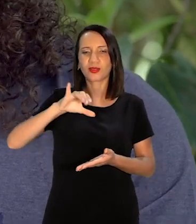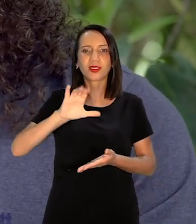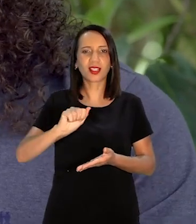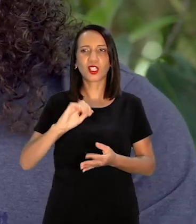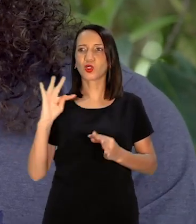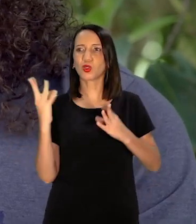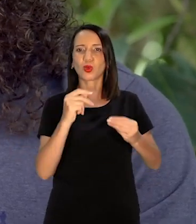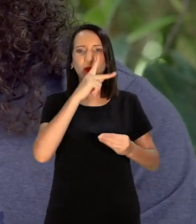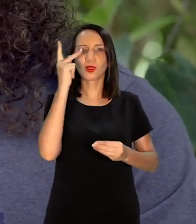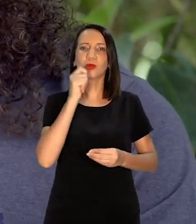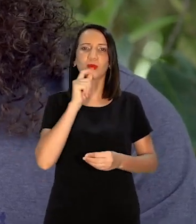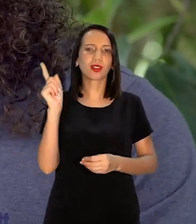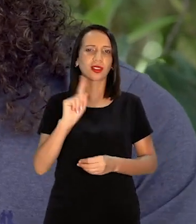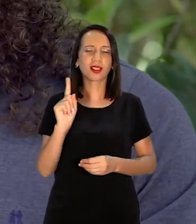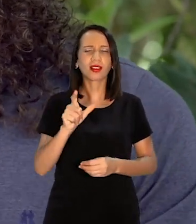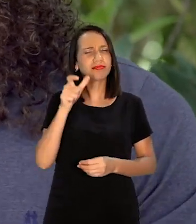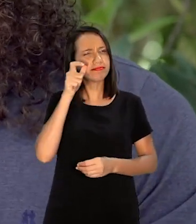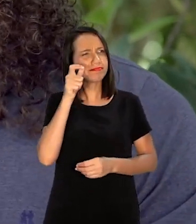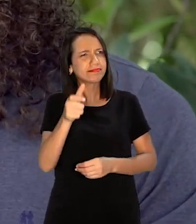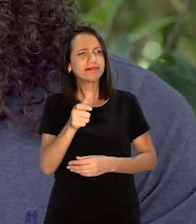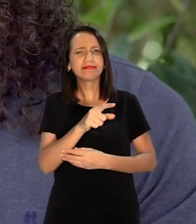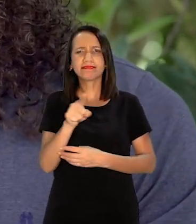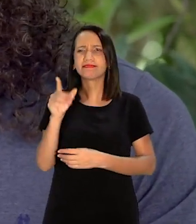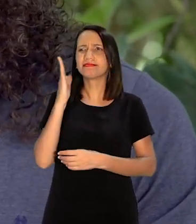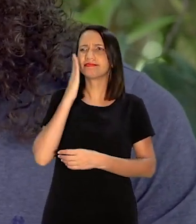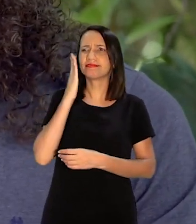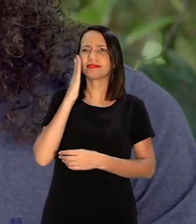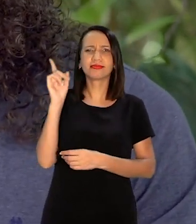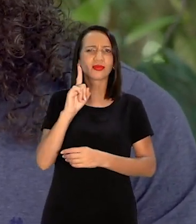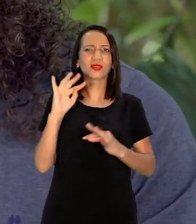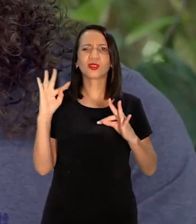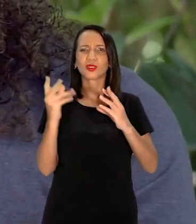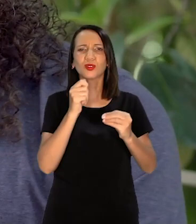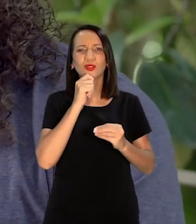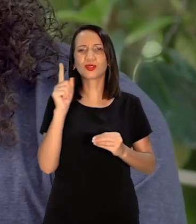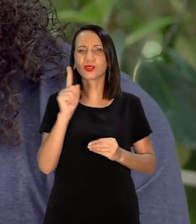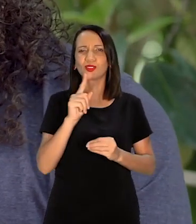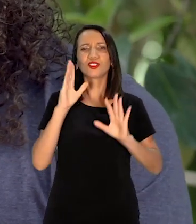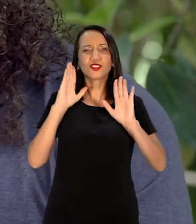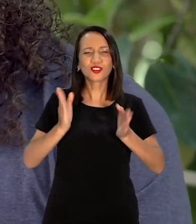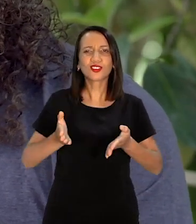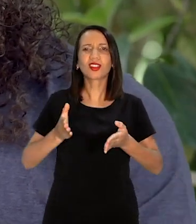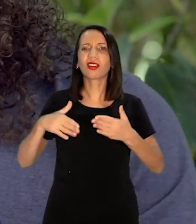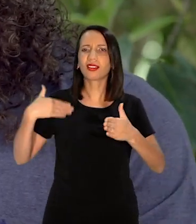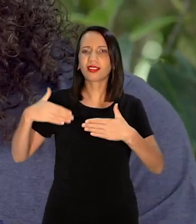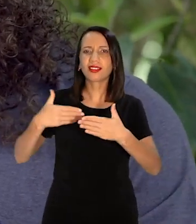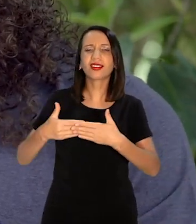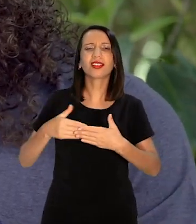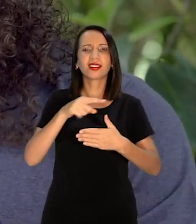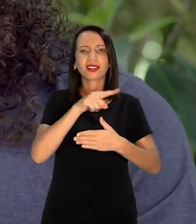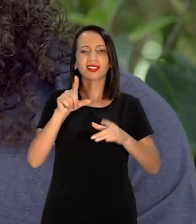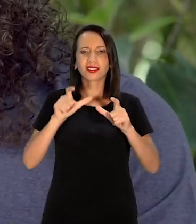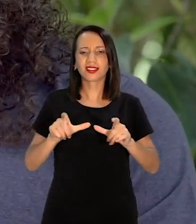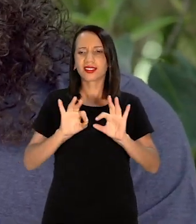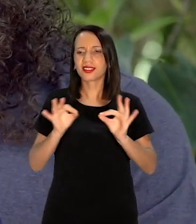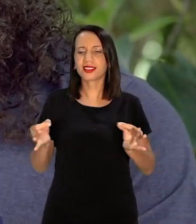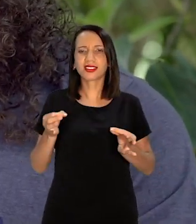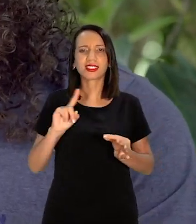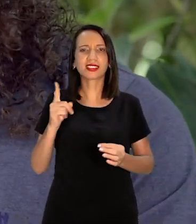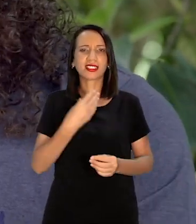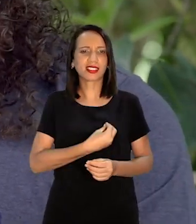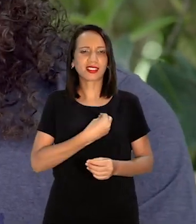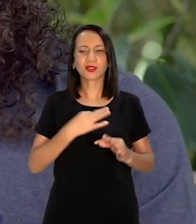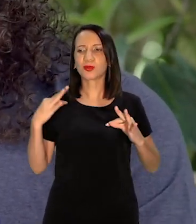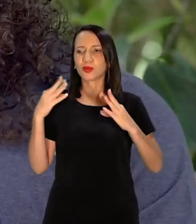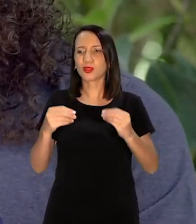aí Só que Isso é interessante Porque você já sabia Que ela não era para todo mundo Você já veio da periferia Você sabe que ela não existe Para todo